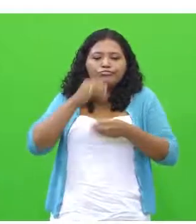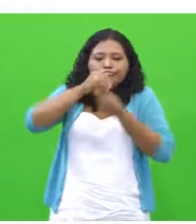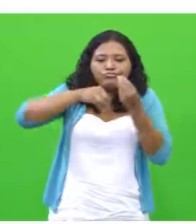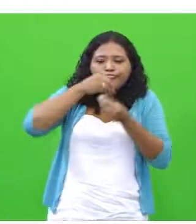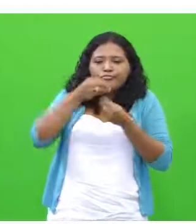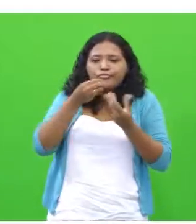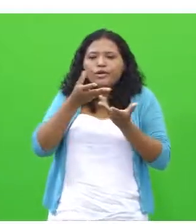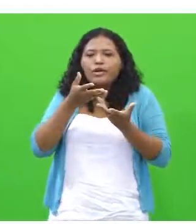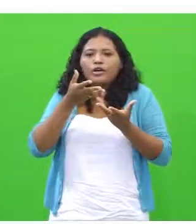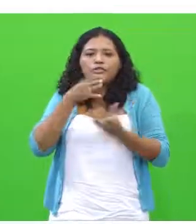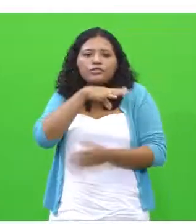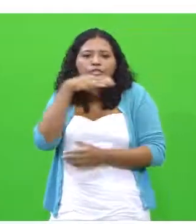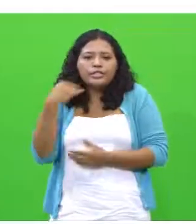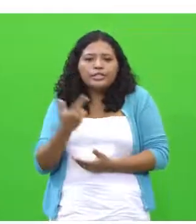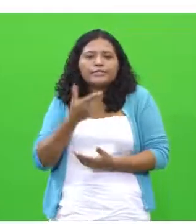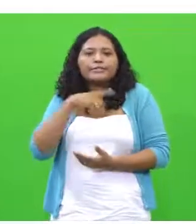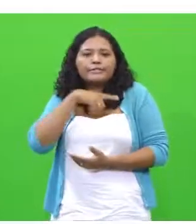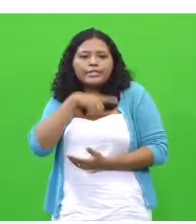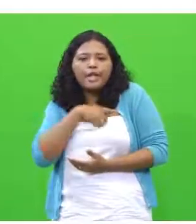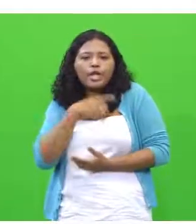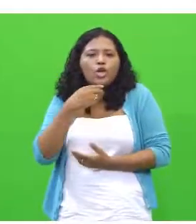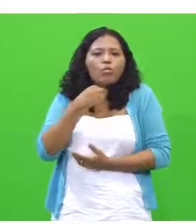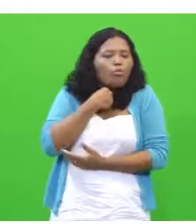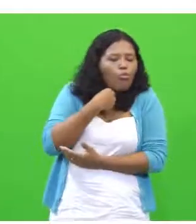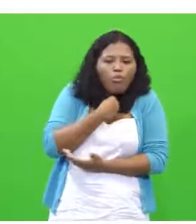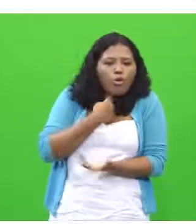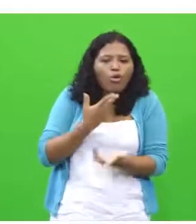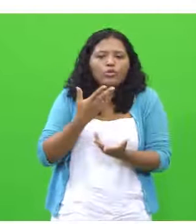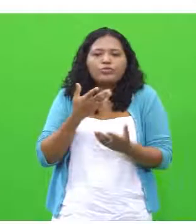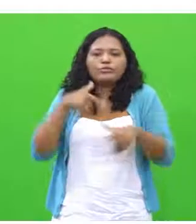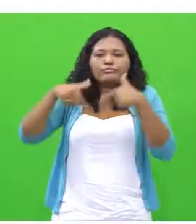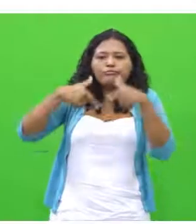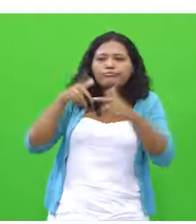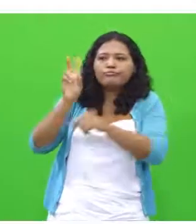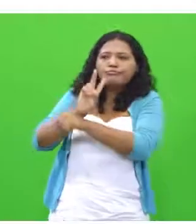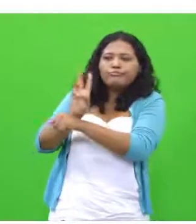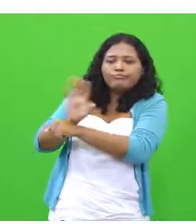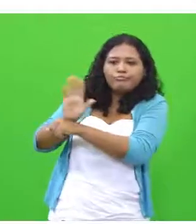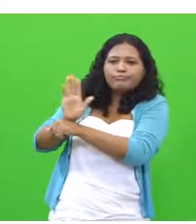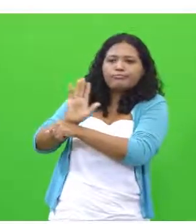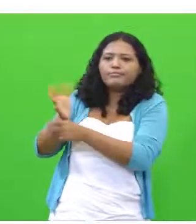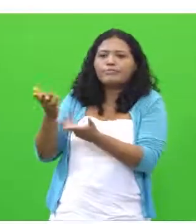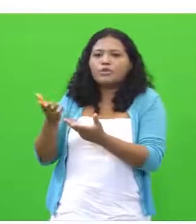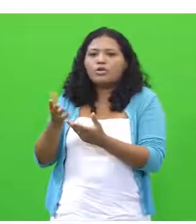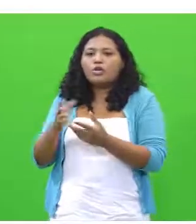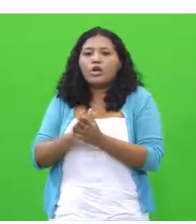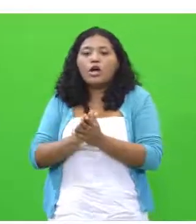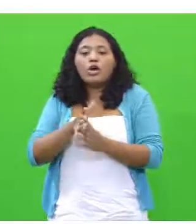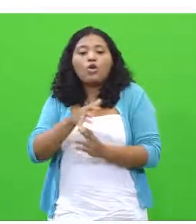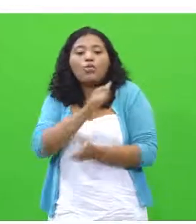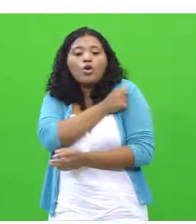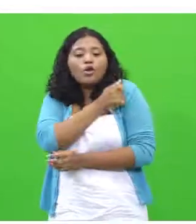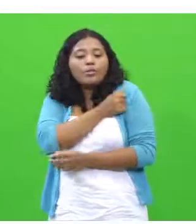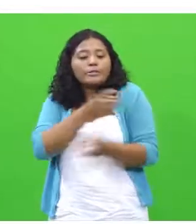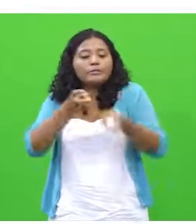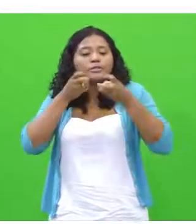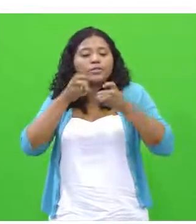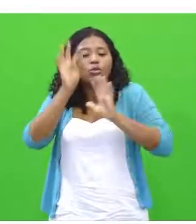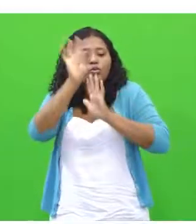criança? Não deve. Era isso aí que você deveria analisar. O candidato deveria ter analisado isso. Por este